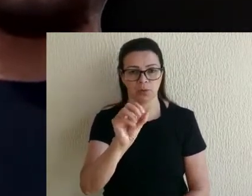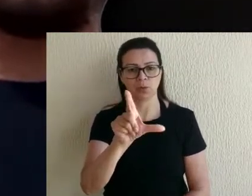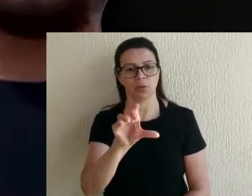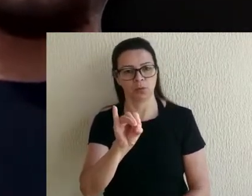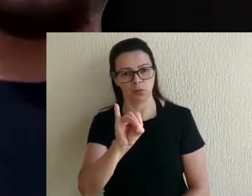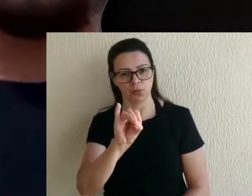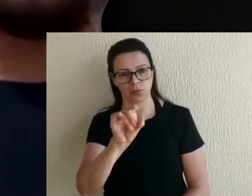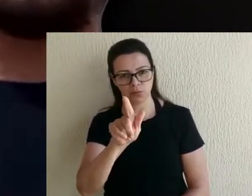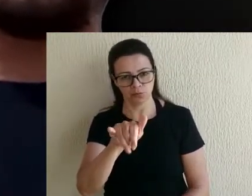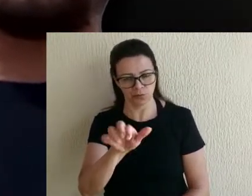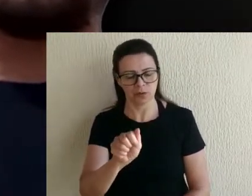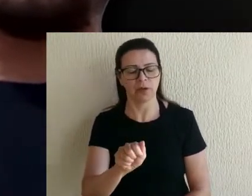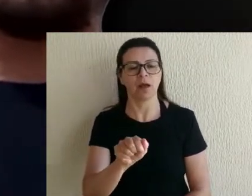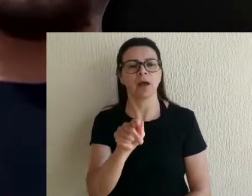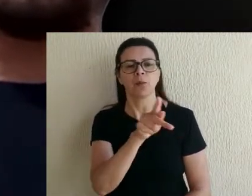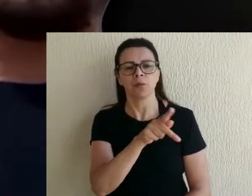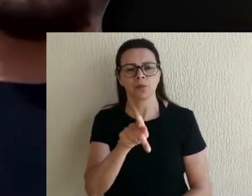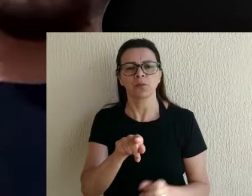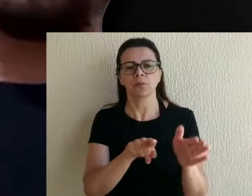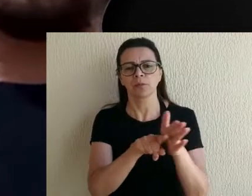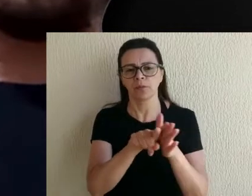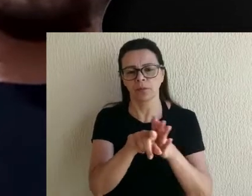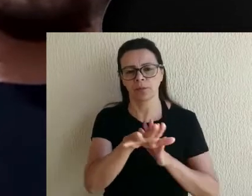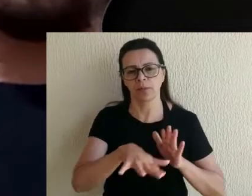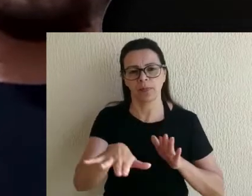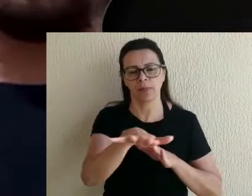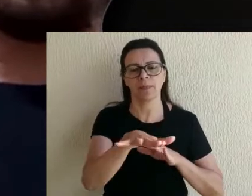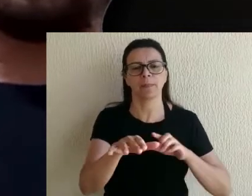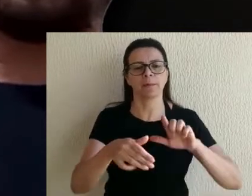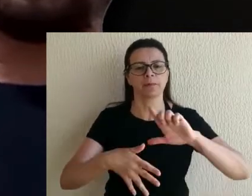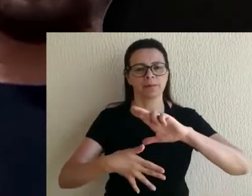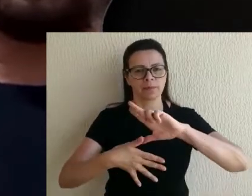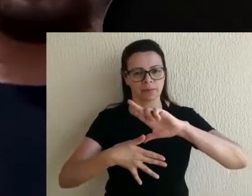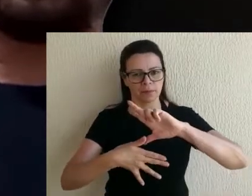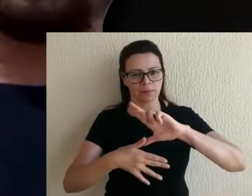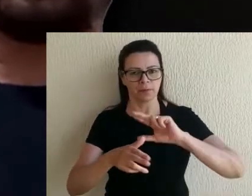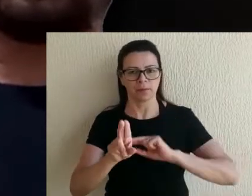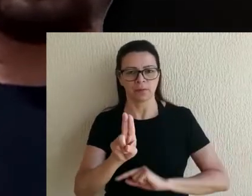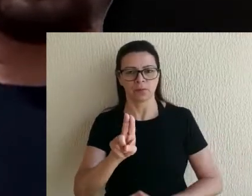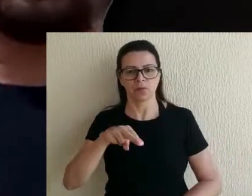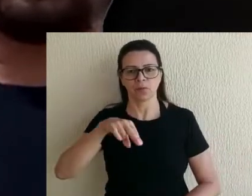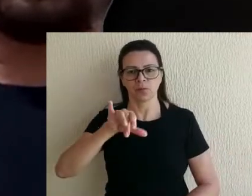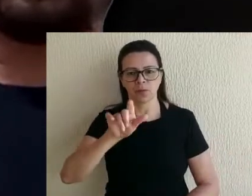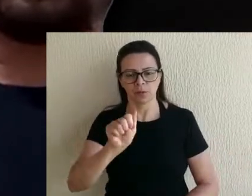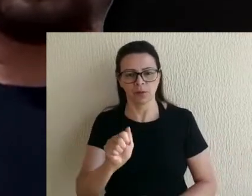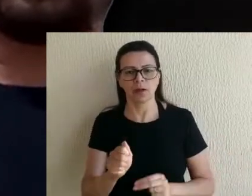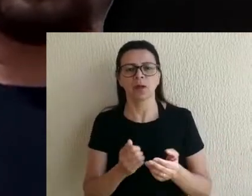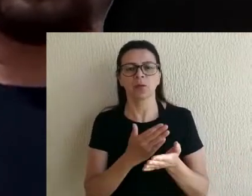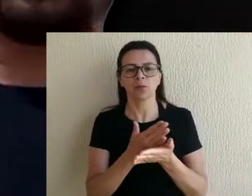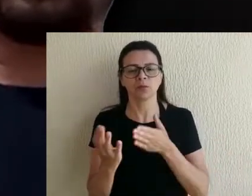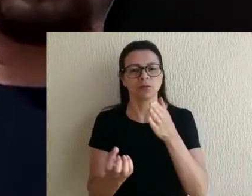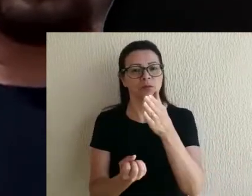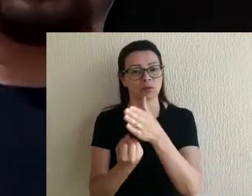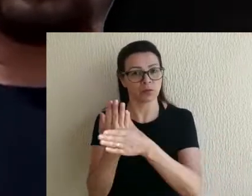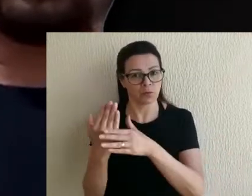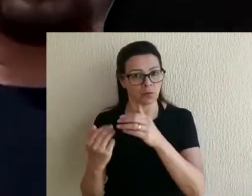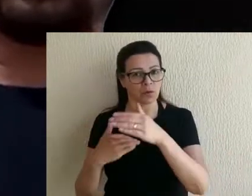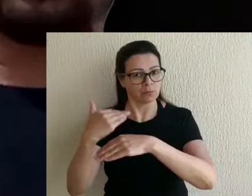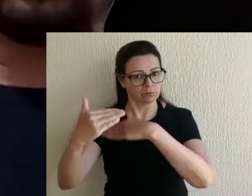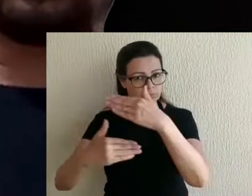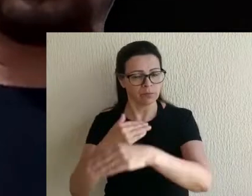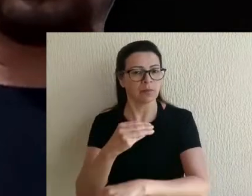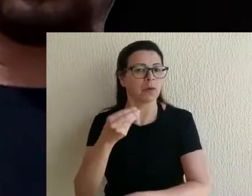imunopatologia. É professor e pesquisador na UNILA, onde, entre outras atividades, está desenvolvendo um teste